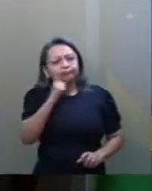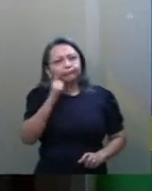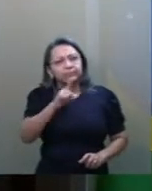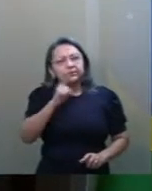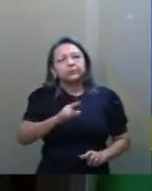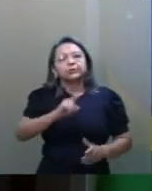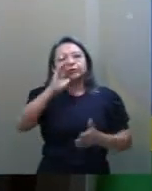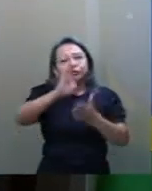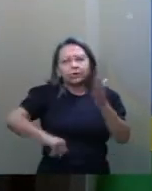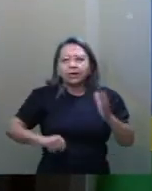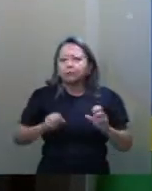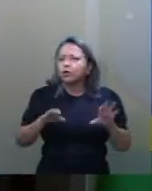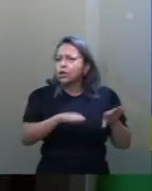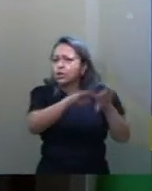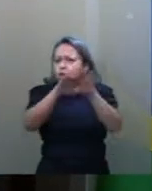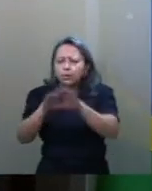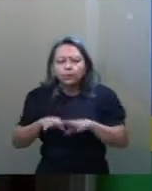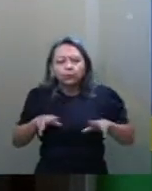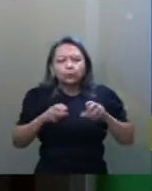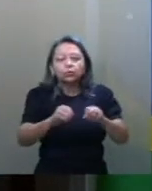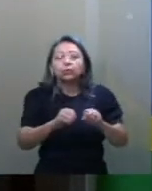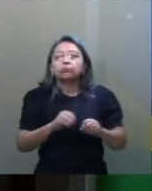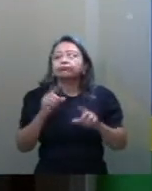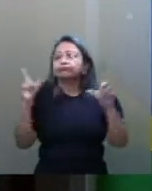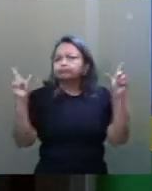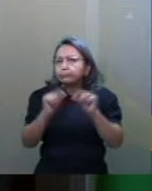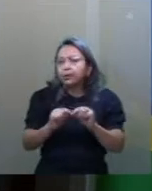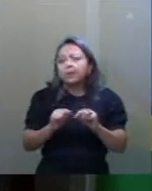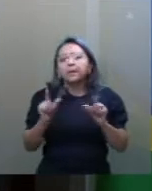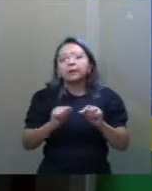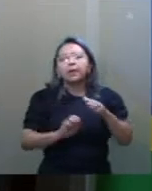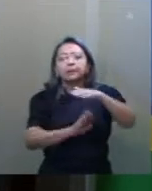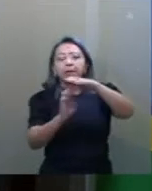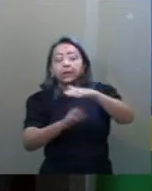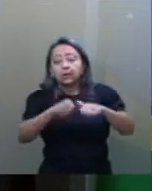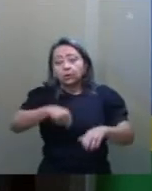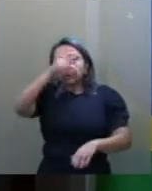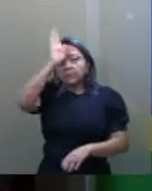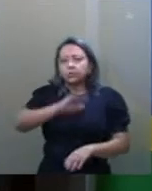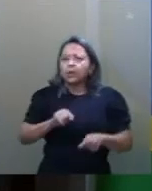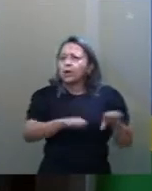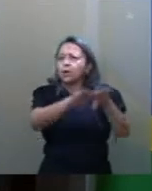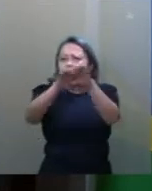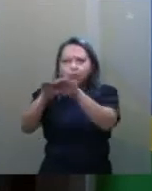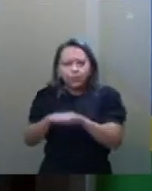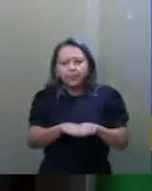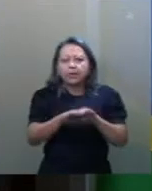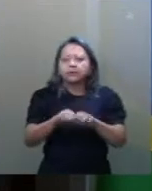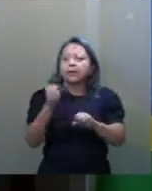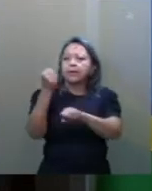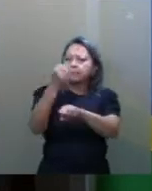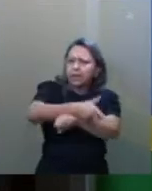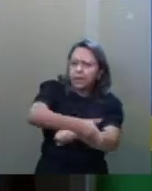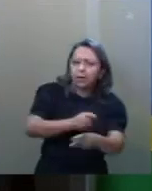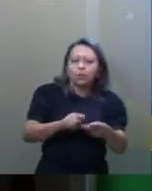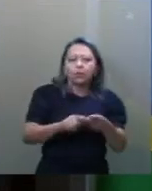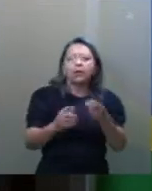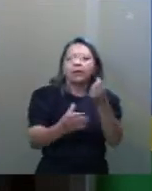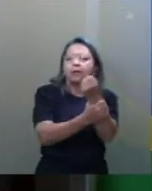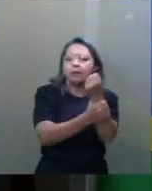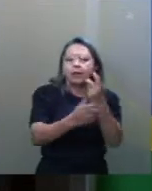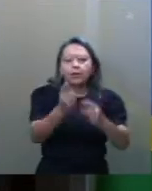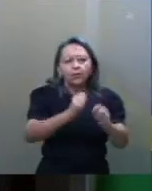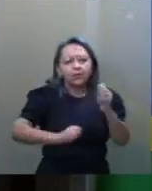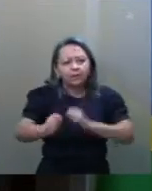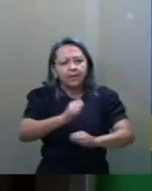unanimidade, que o micro e pequeno empresário no Brasil é unanimidade. Emprego, em segurar a economia,